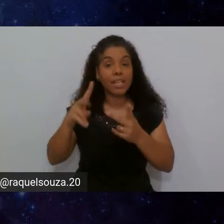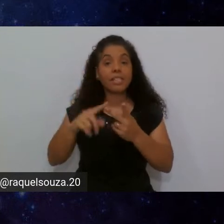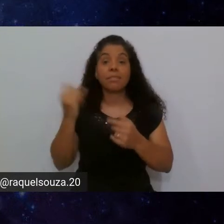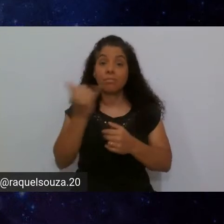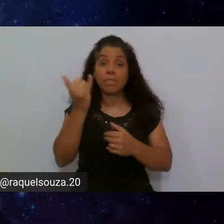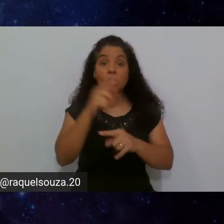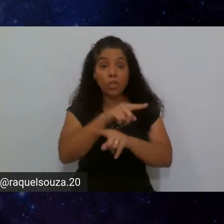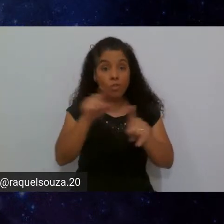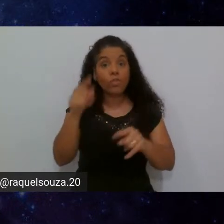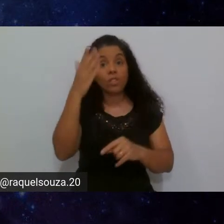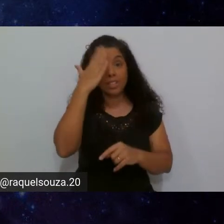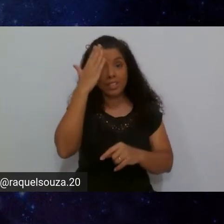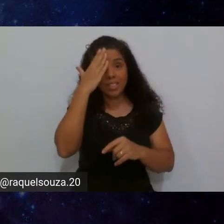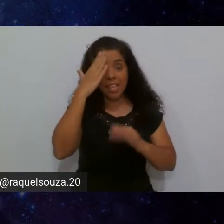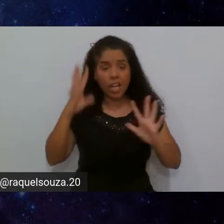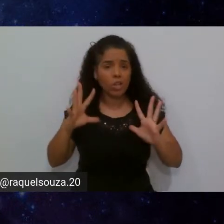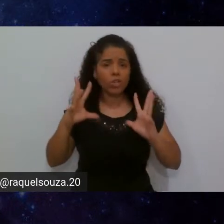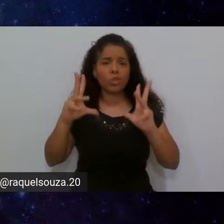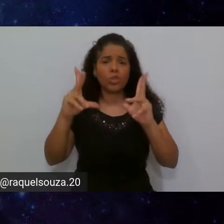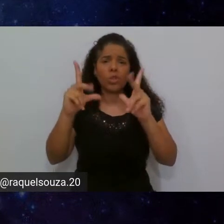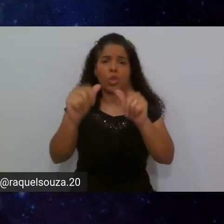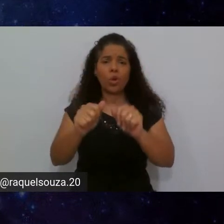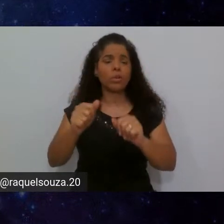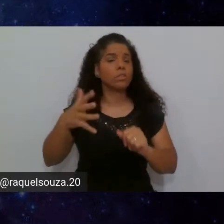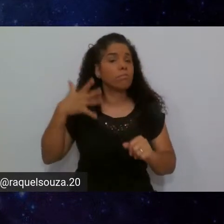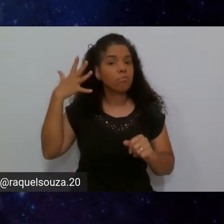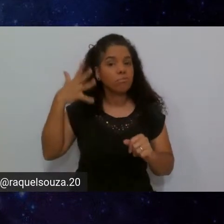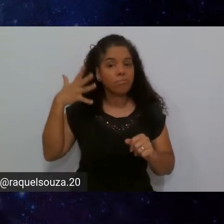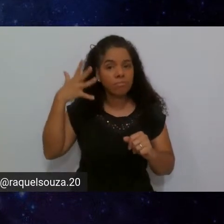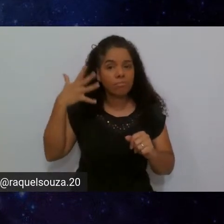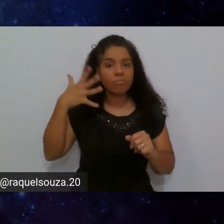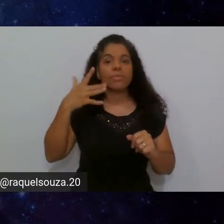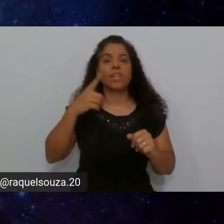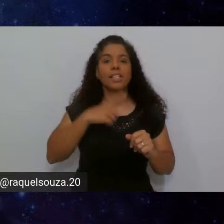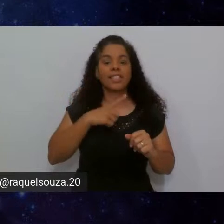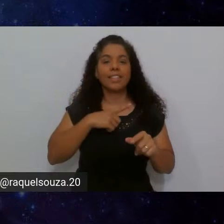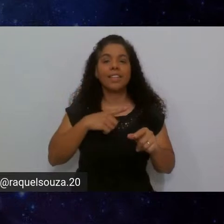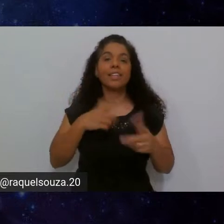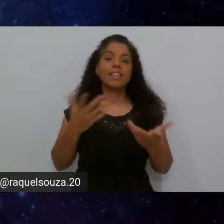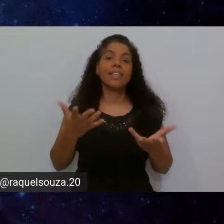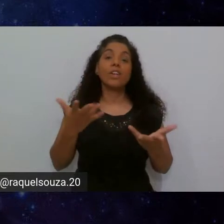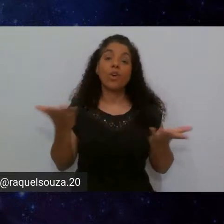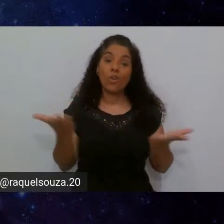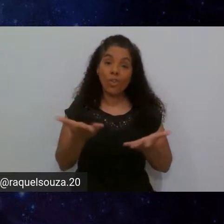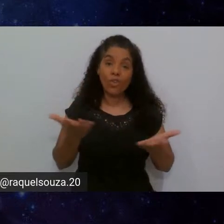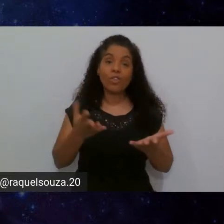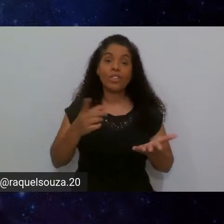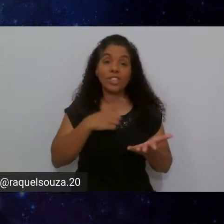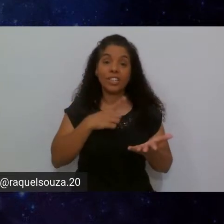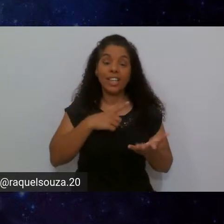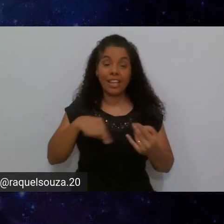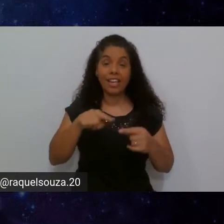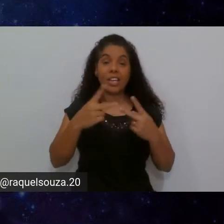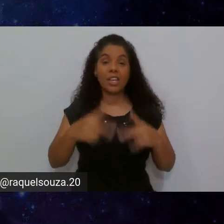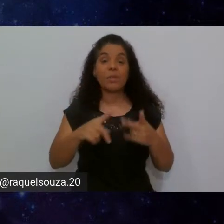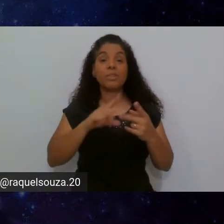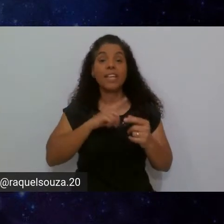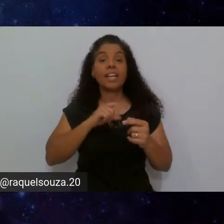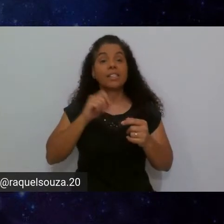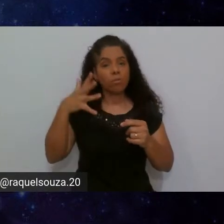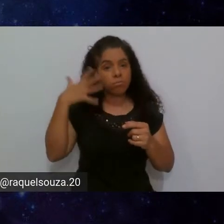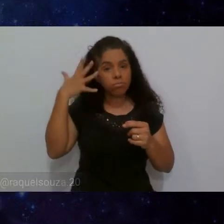importante que você saiba que todos, todas as palestras que nós temos aqui hoje, elas são